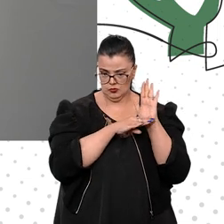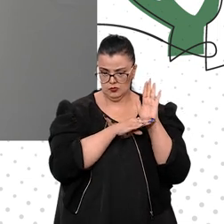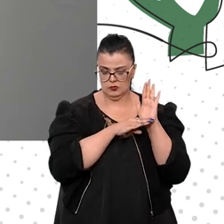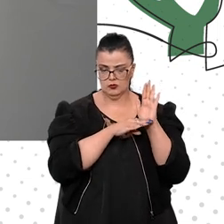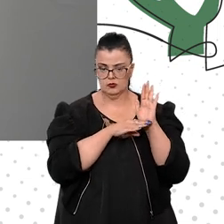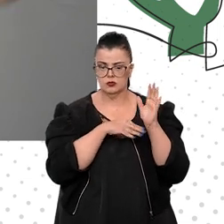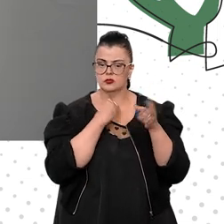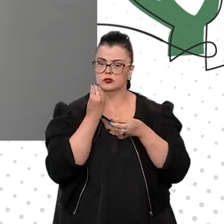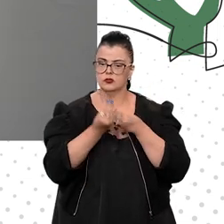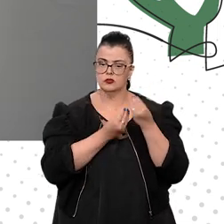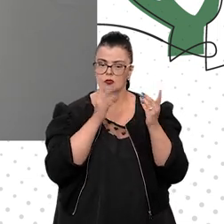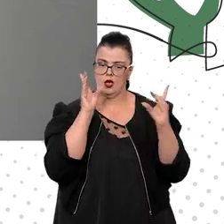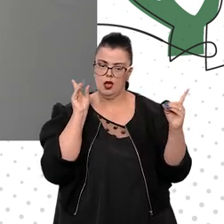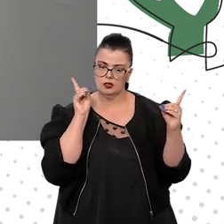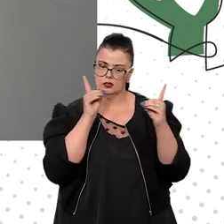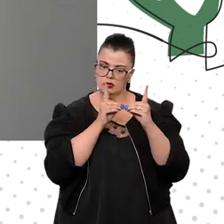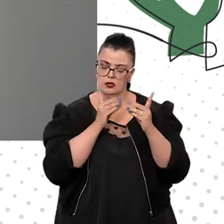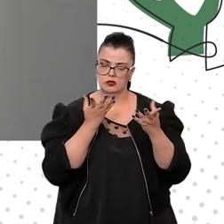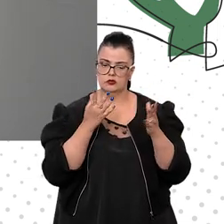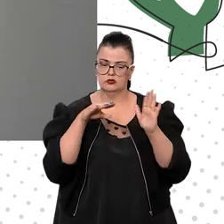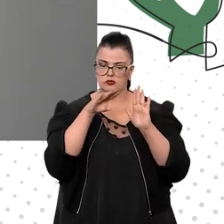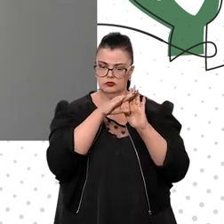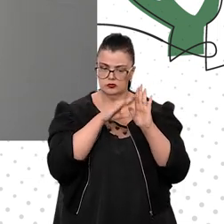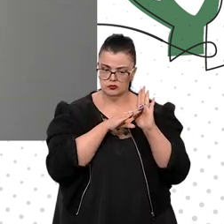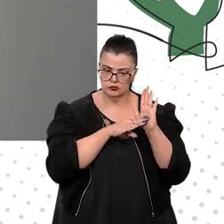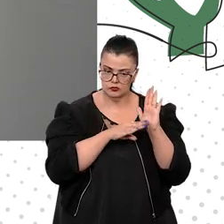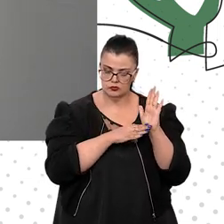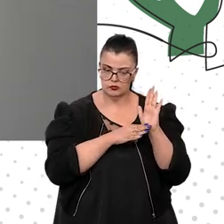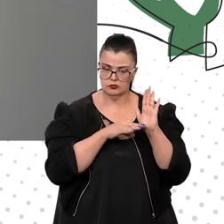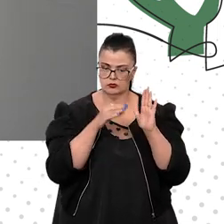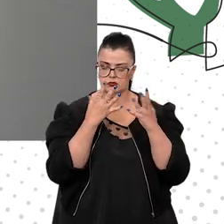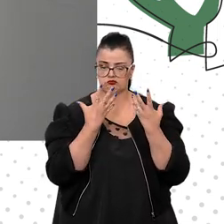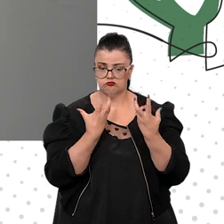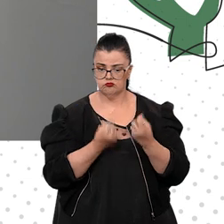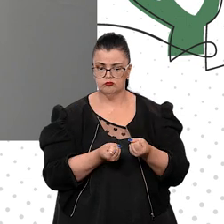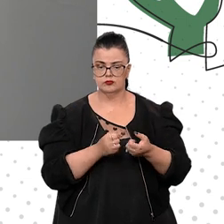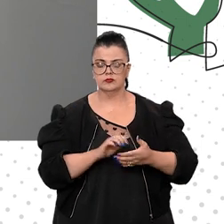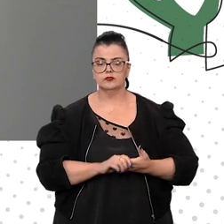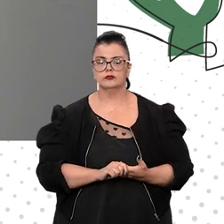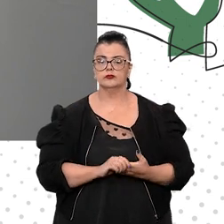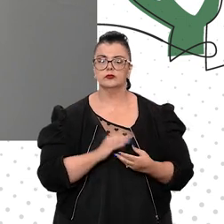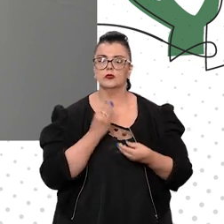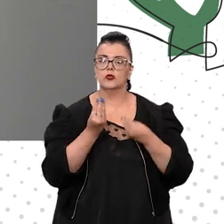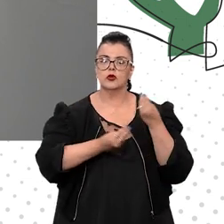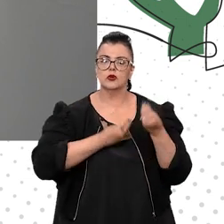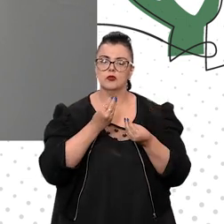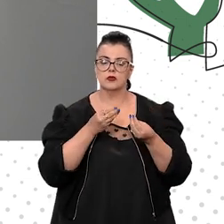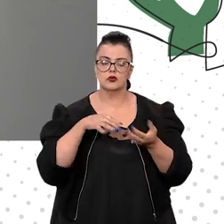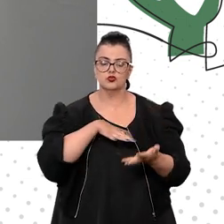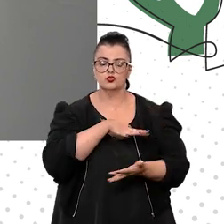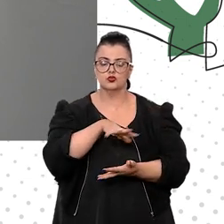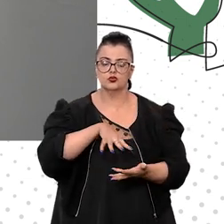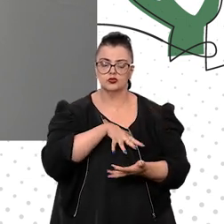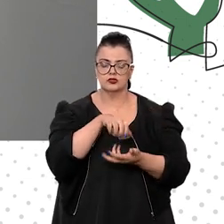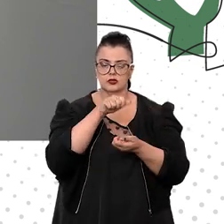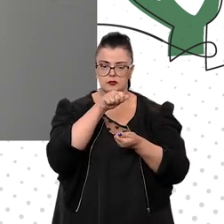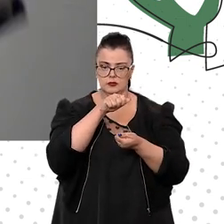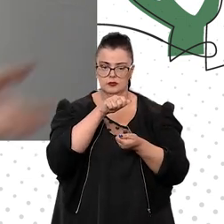atendimento de critérios todos no sentido da sustentabilidade.